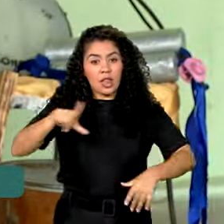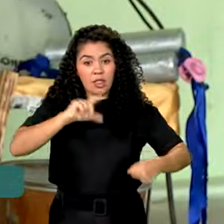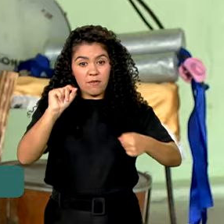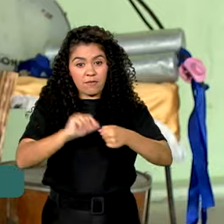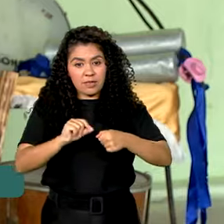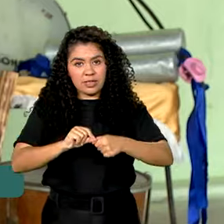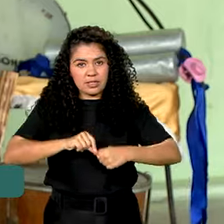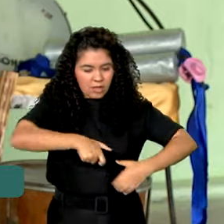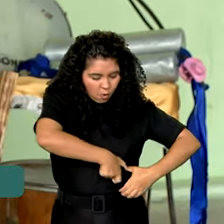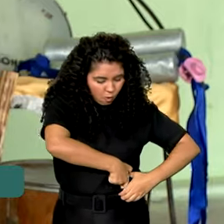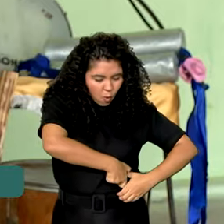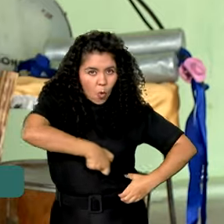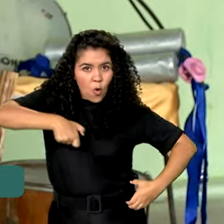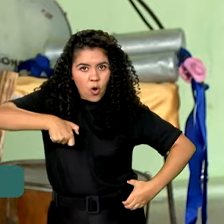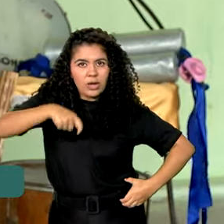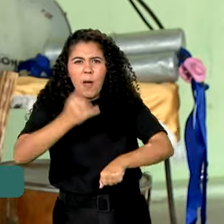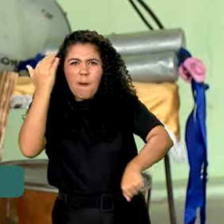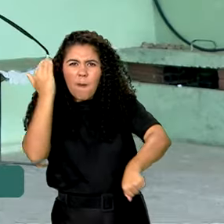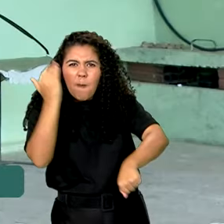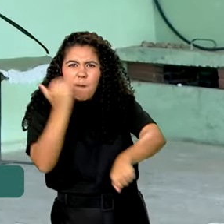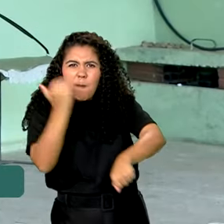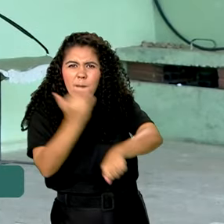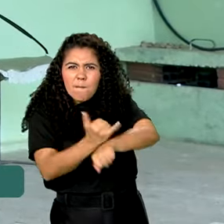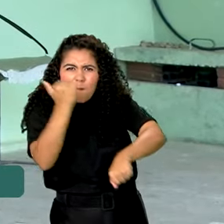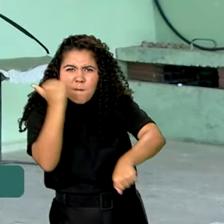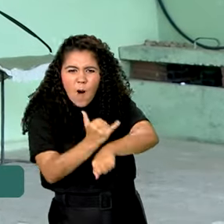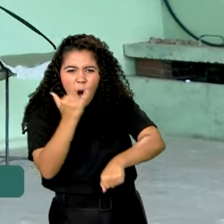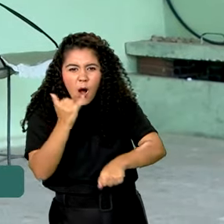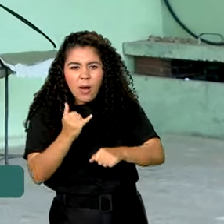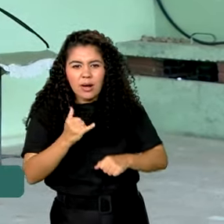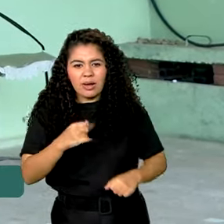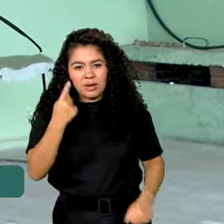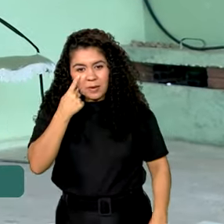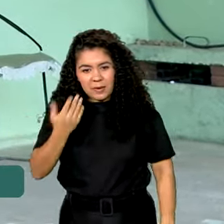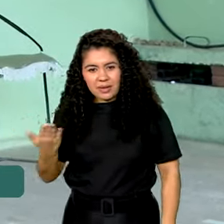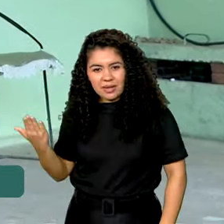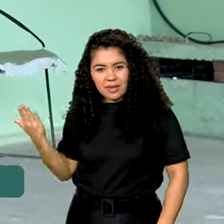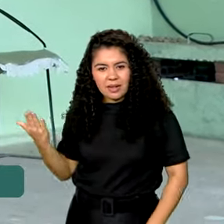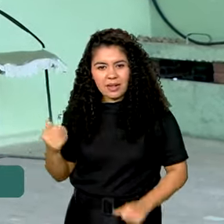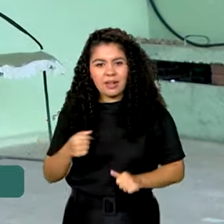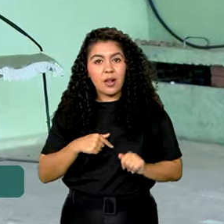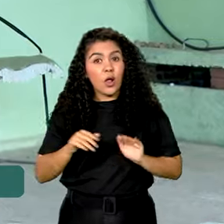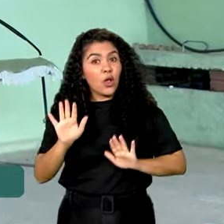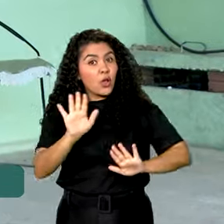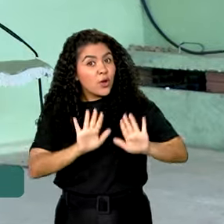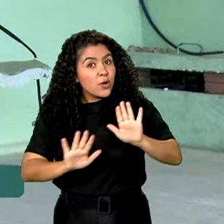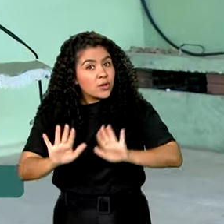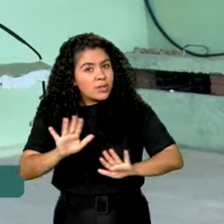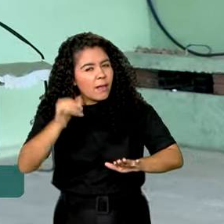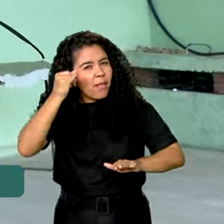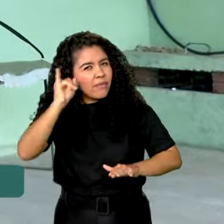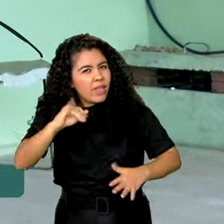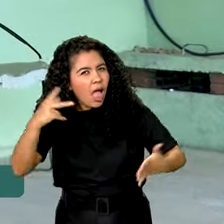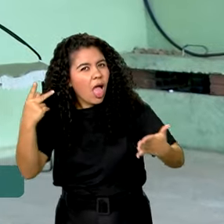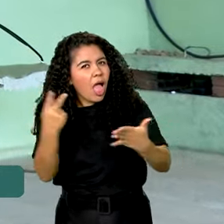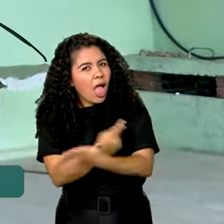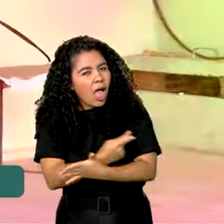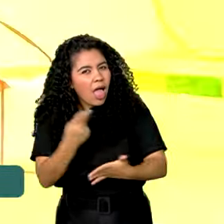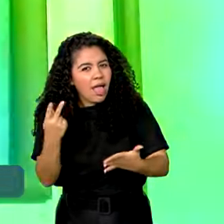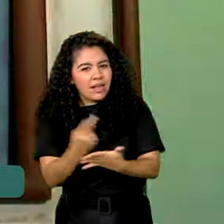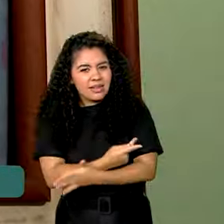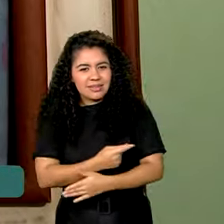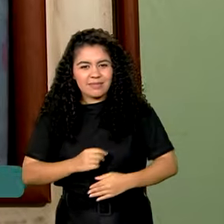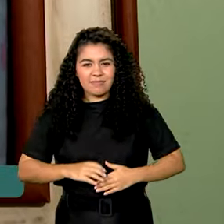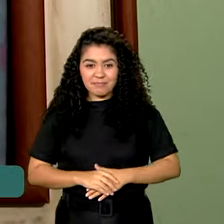ali, que é a jucar, que não se quebra, né? Cuidado para não errar, maneiro pau, maneiro